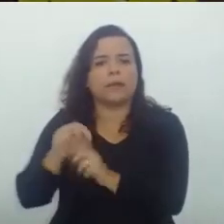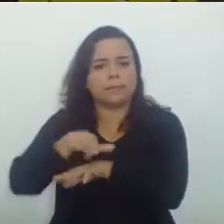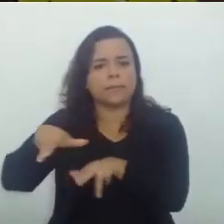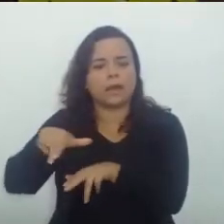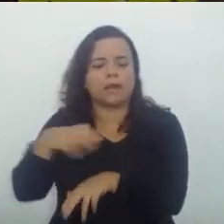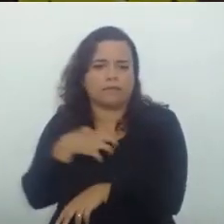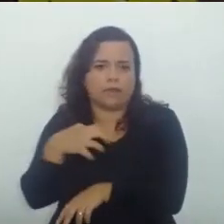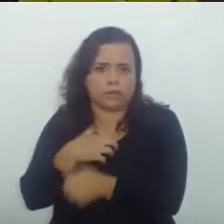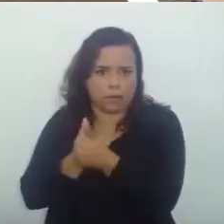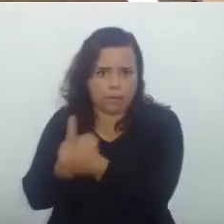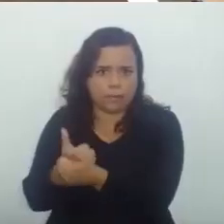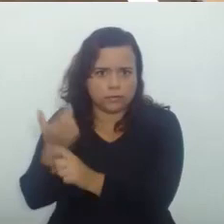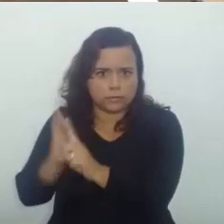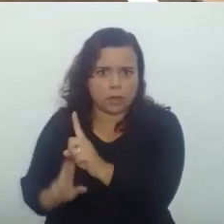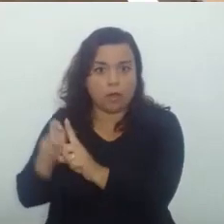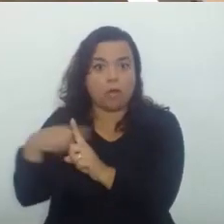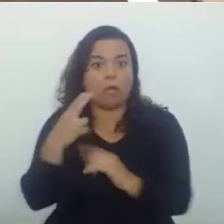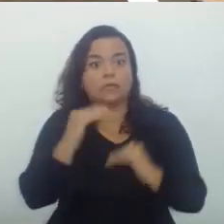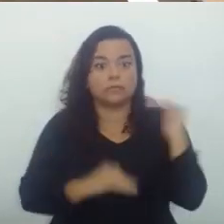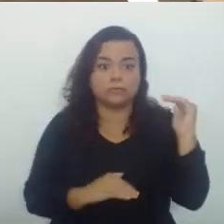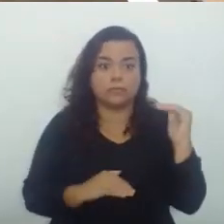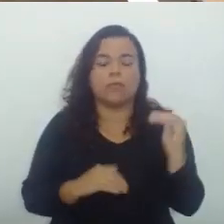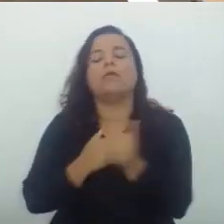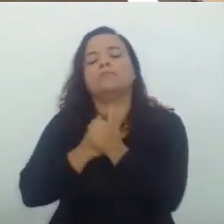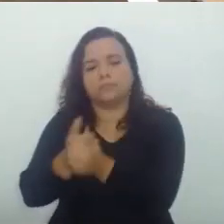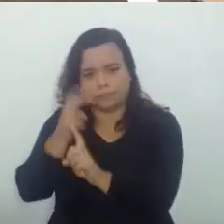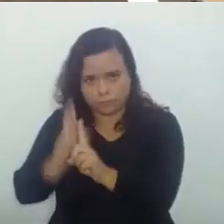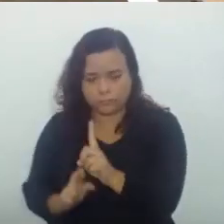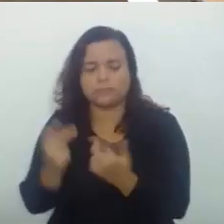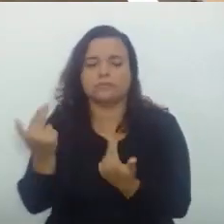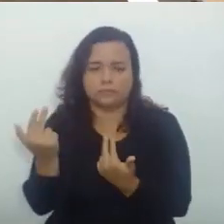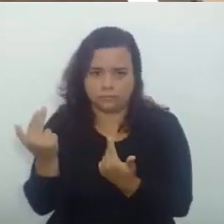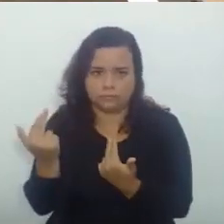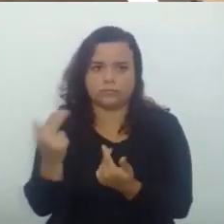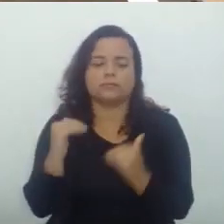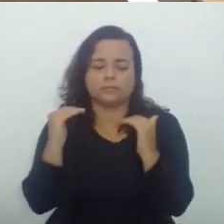de Advergência Igualmente Acompanha o relator Excelência